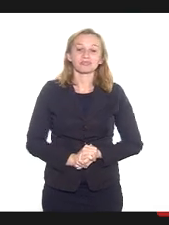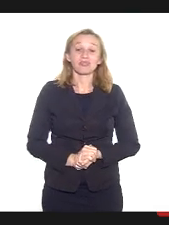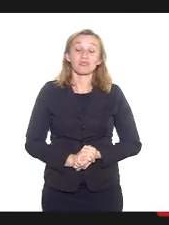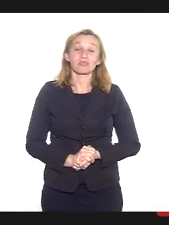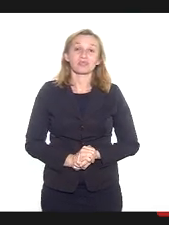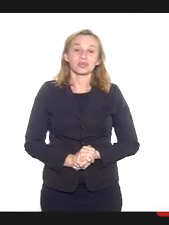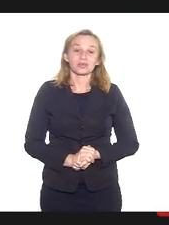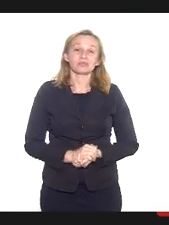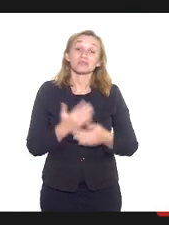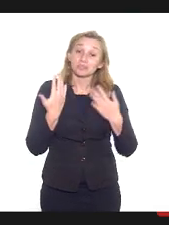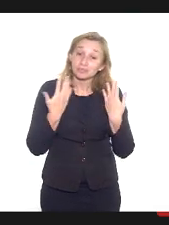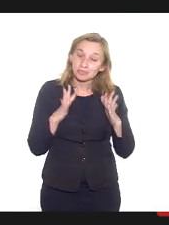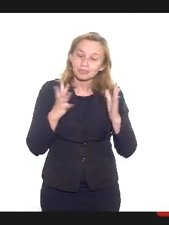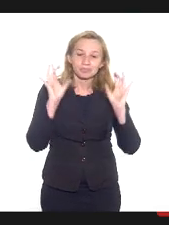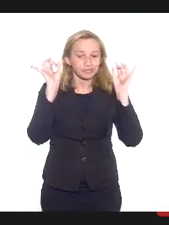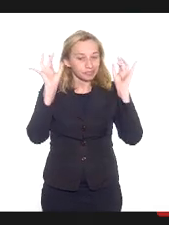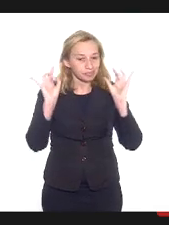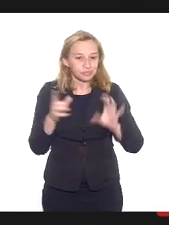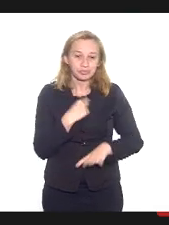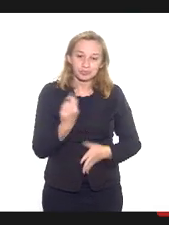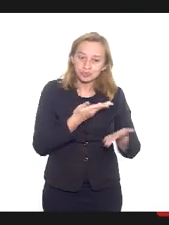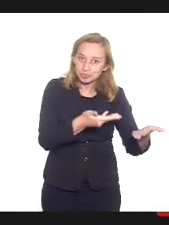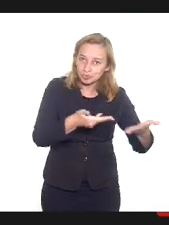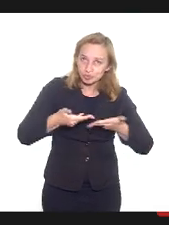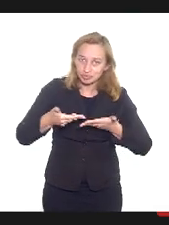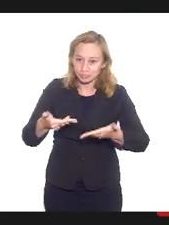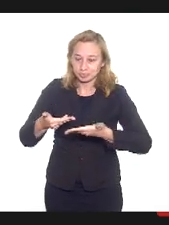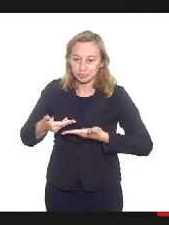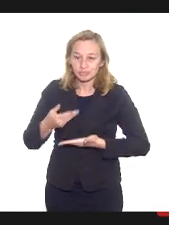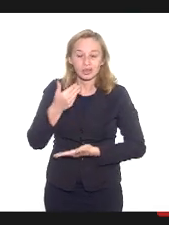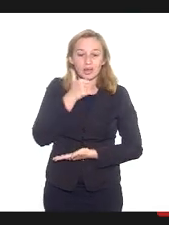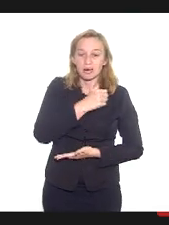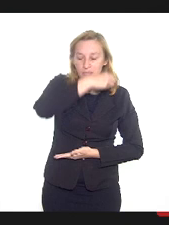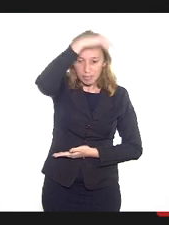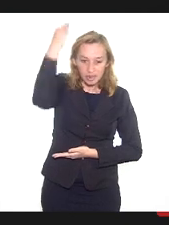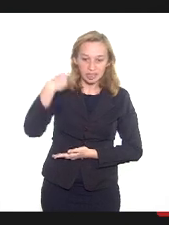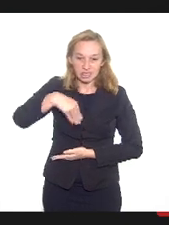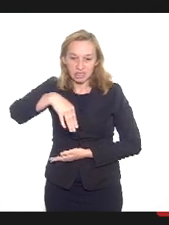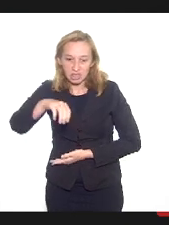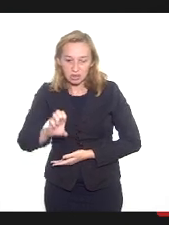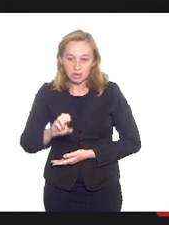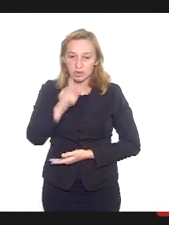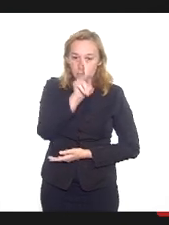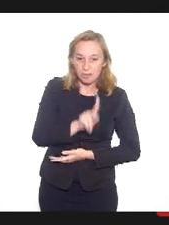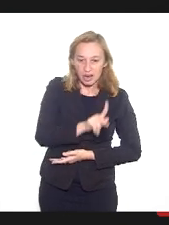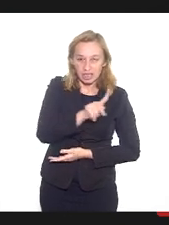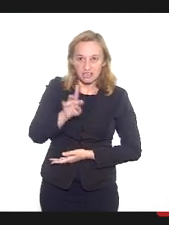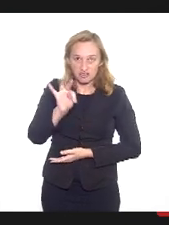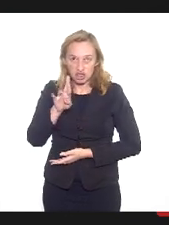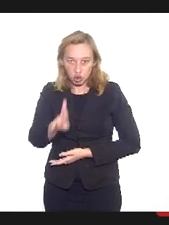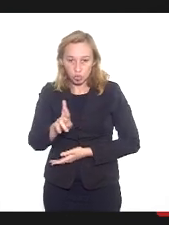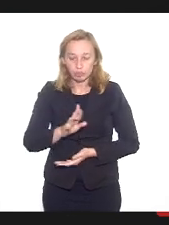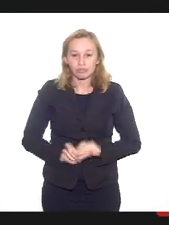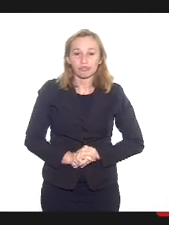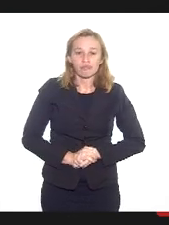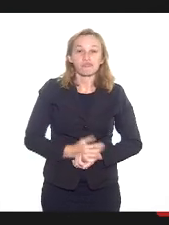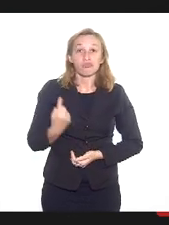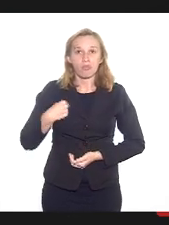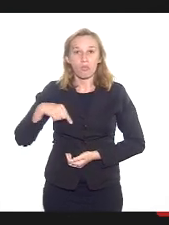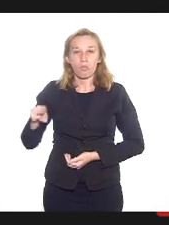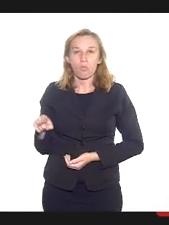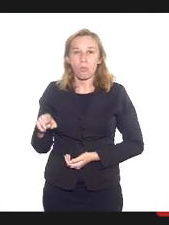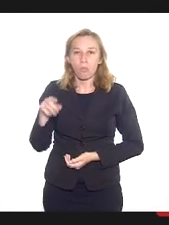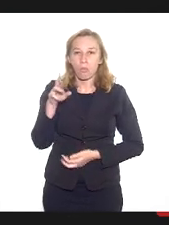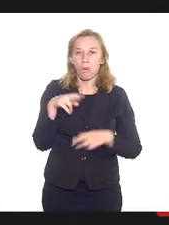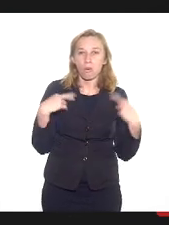sobretudo, uma saudação especial aos nossos convidados, mãe Nilce, padre Vitor. Eu estava na reunião